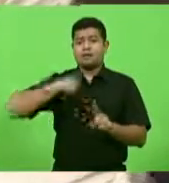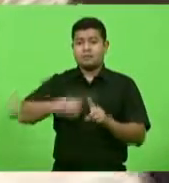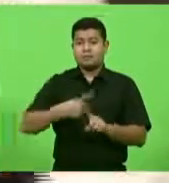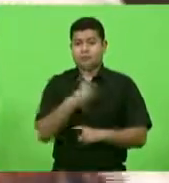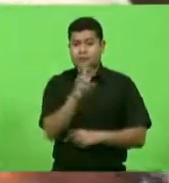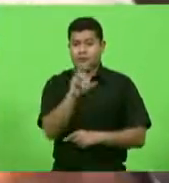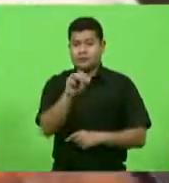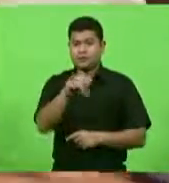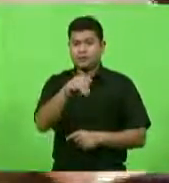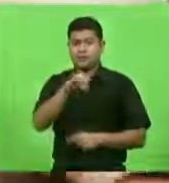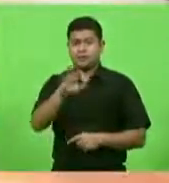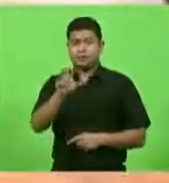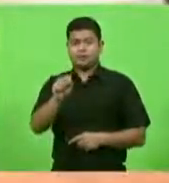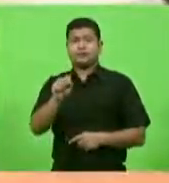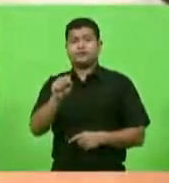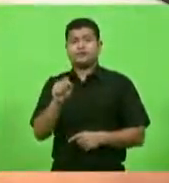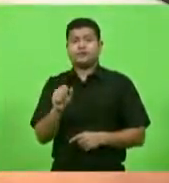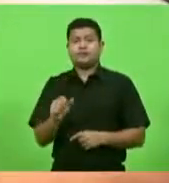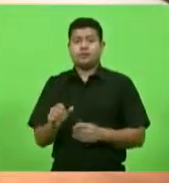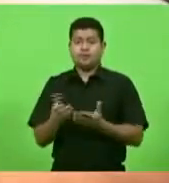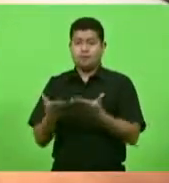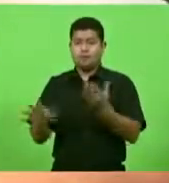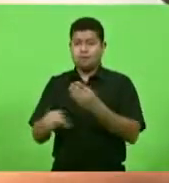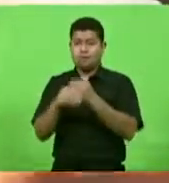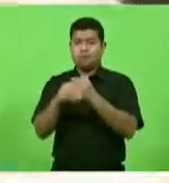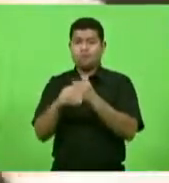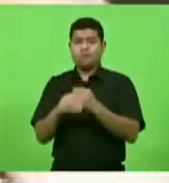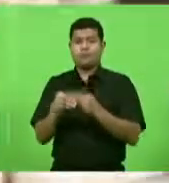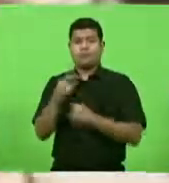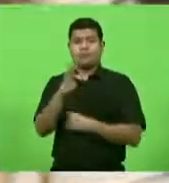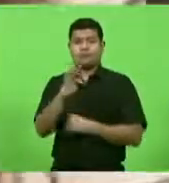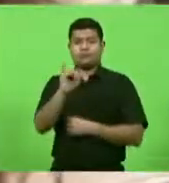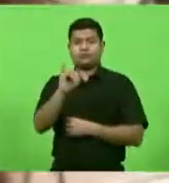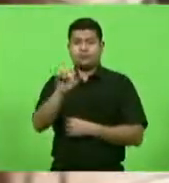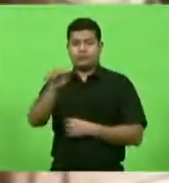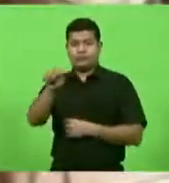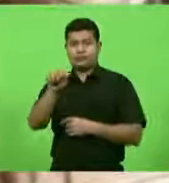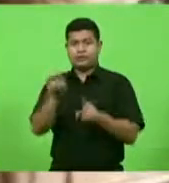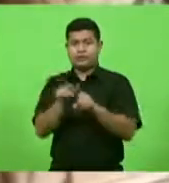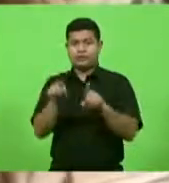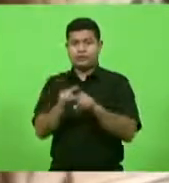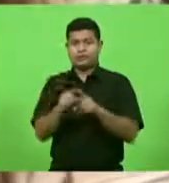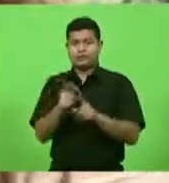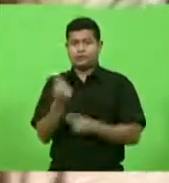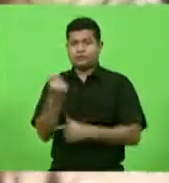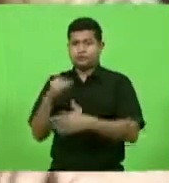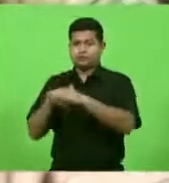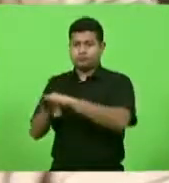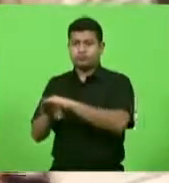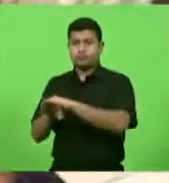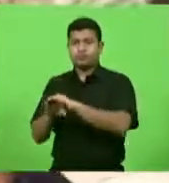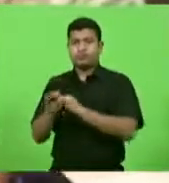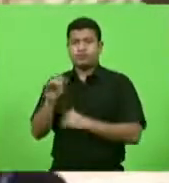para aplicação nos investimentos tanto no FIA quanto no Fundo Estadual do Idoso